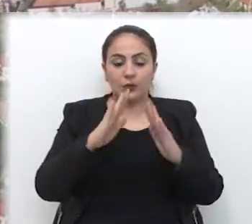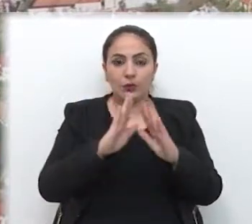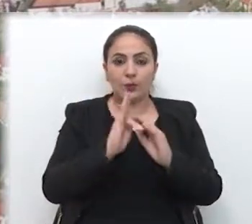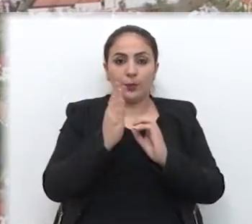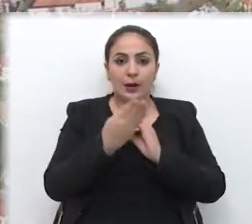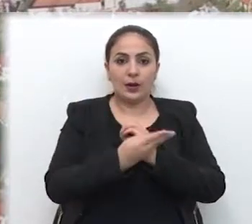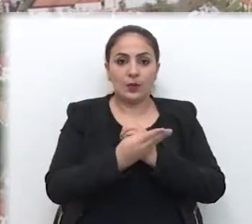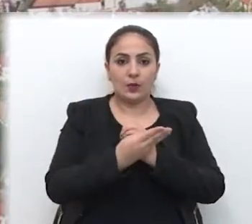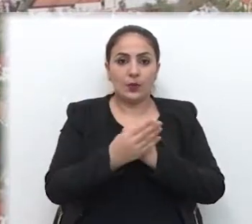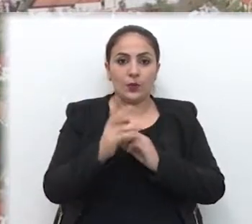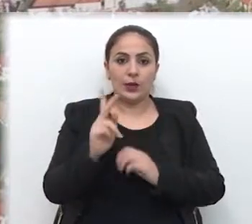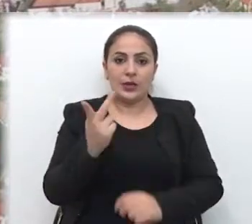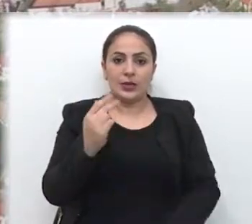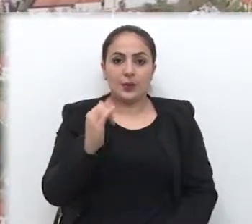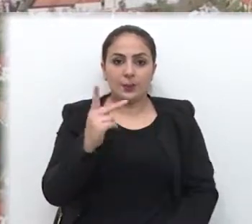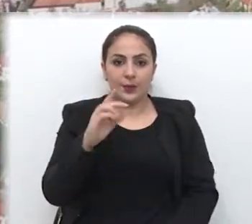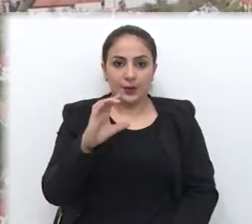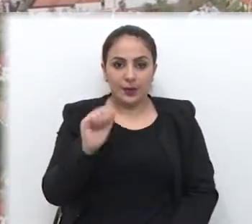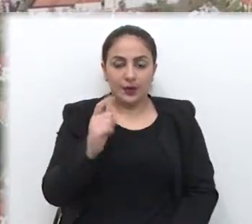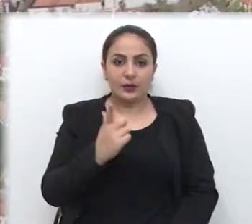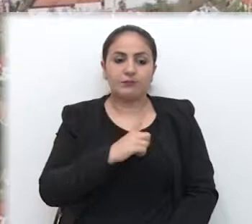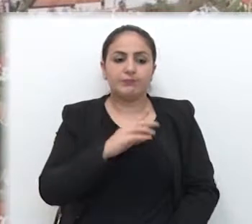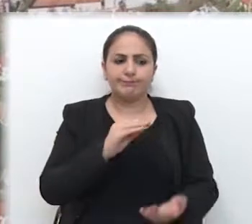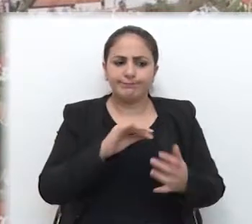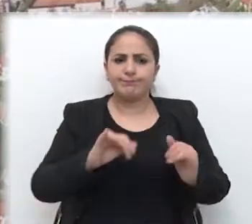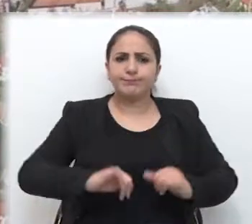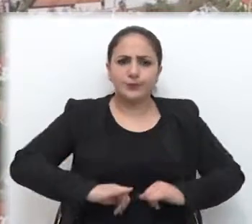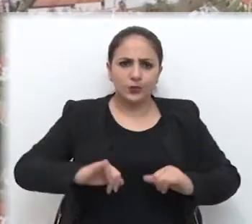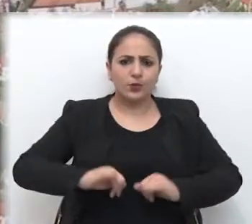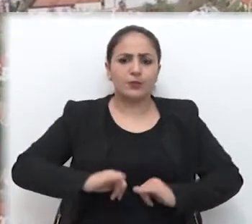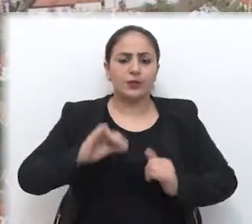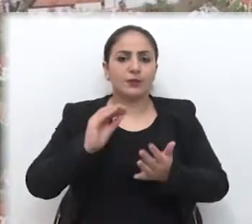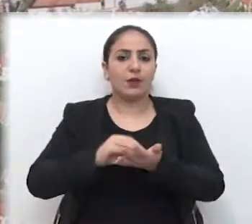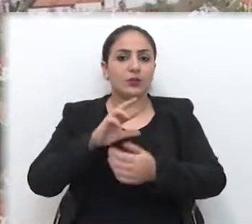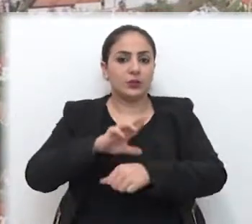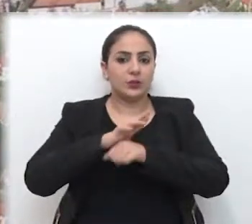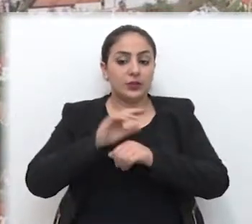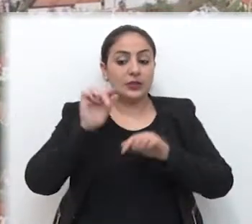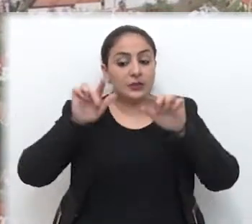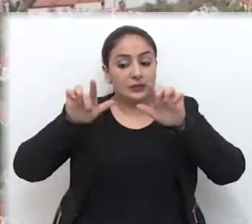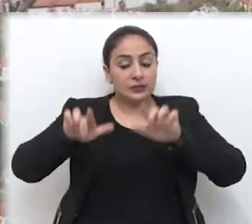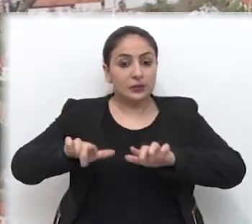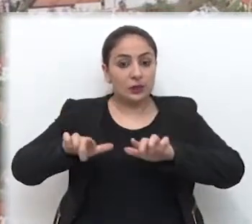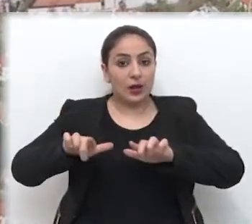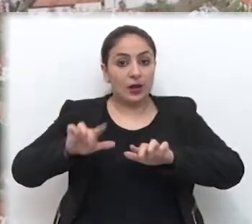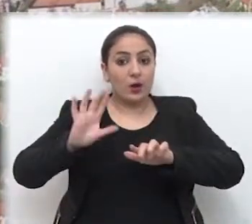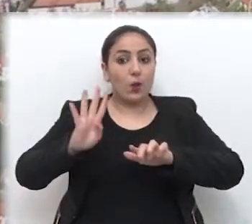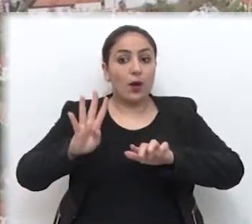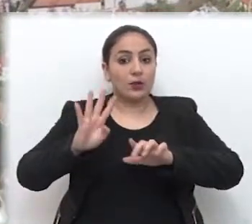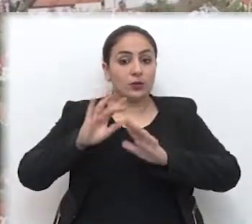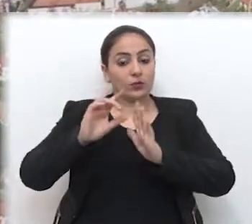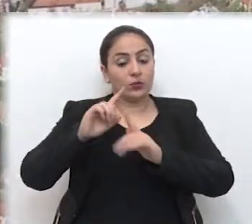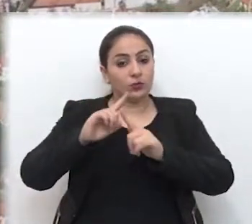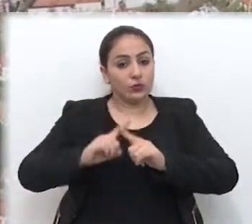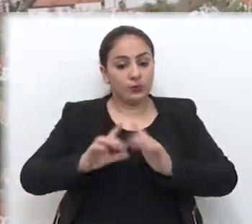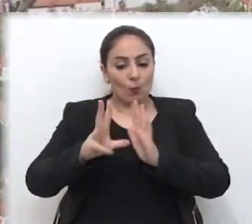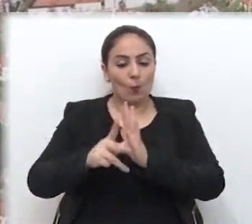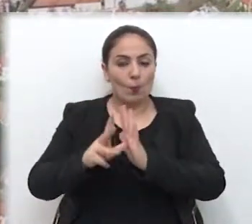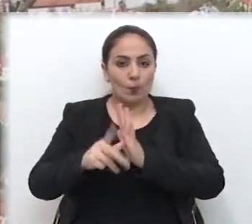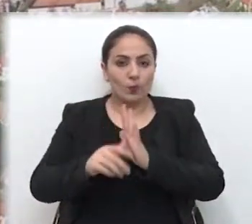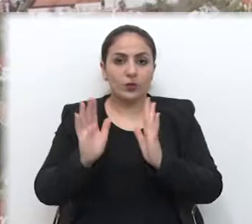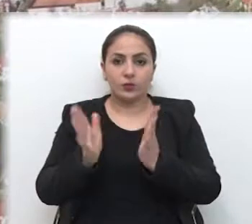Ípica, é uma das instituições que sofrem com a insegurança. Neste ano, o local foi arrombado quatro vezes.